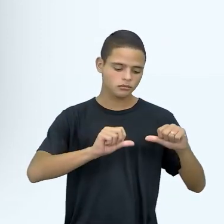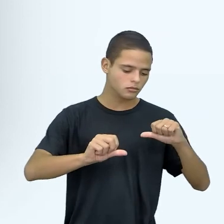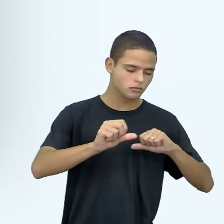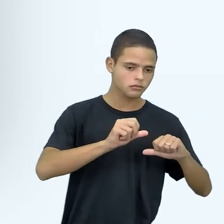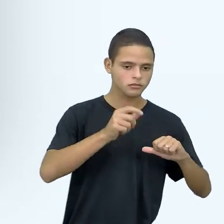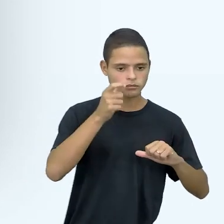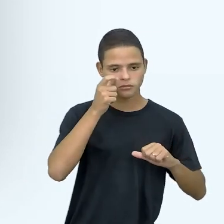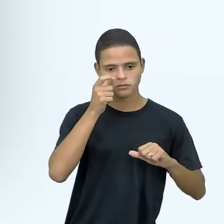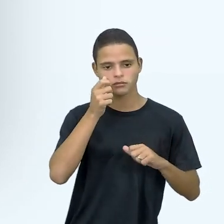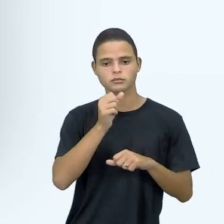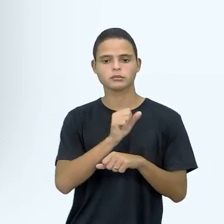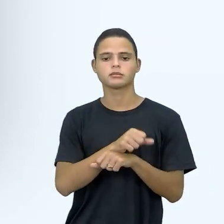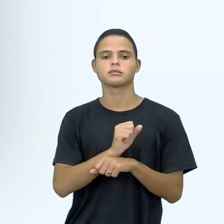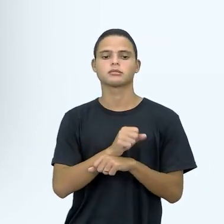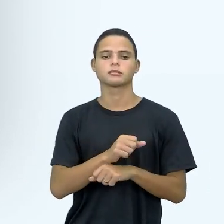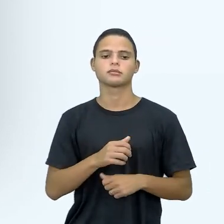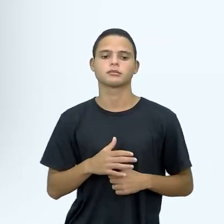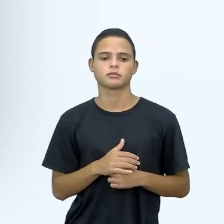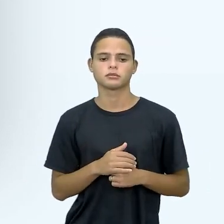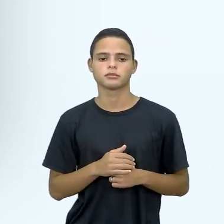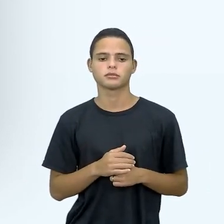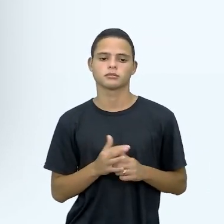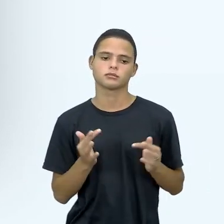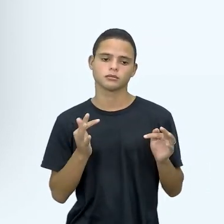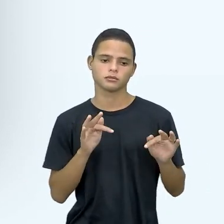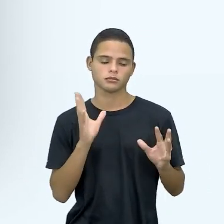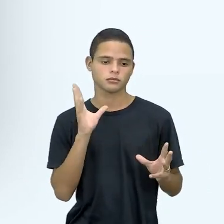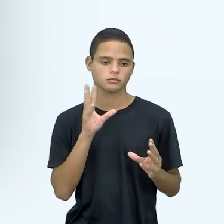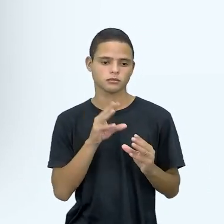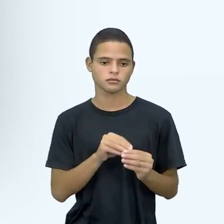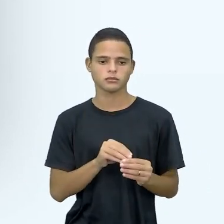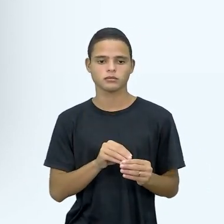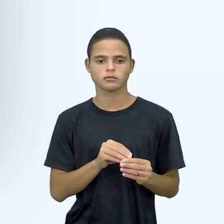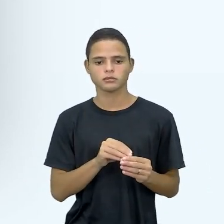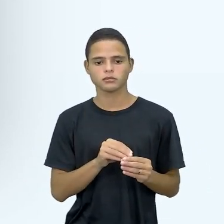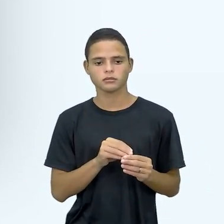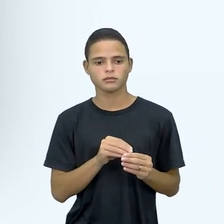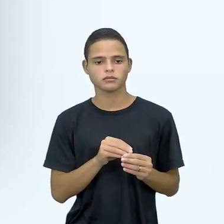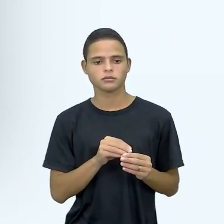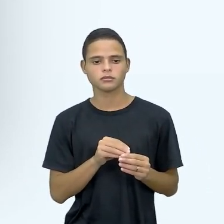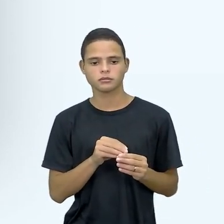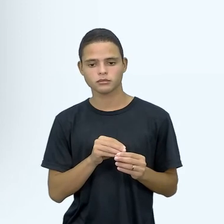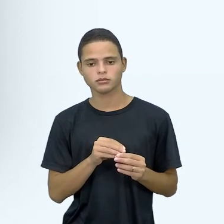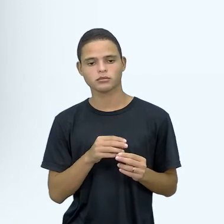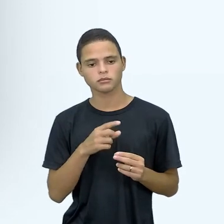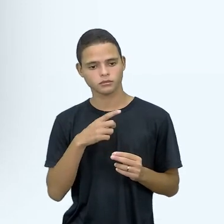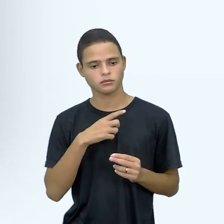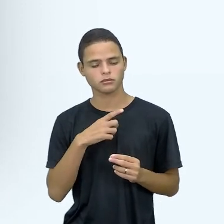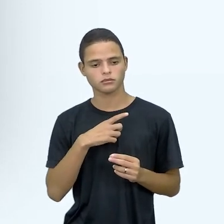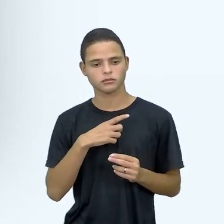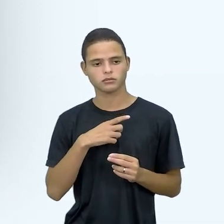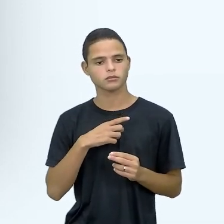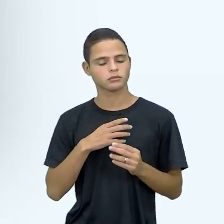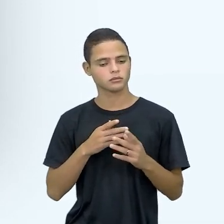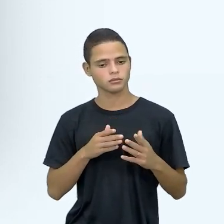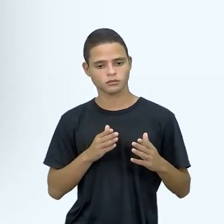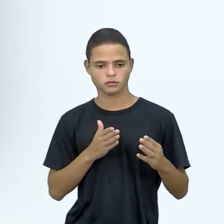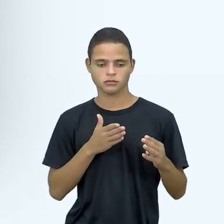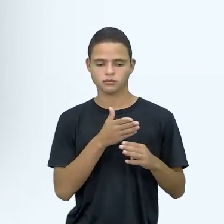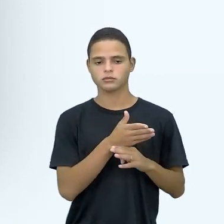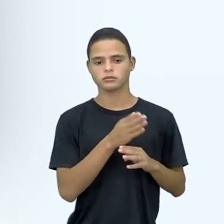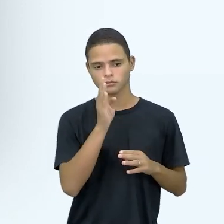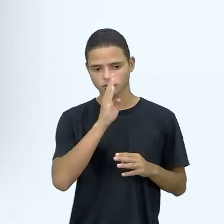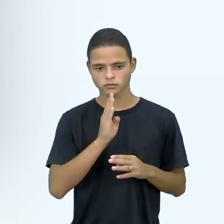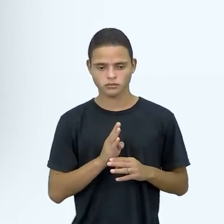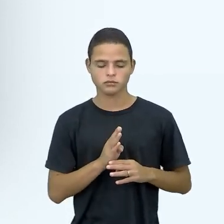muito interessante, né. Ao fim e à conclusão, os compostos muito estáveis, os fármacos que eu tinha levado do Brasil para lá, também, eles ficam